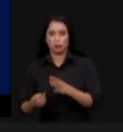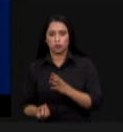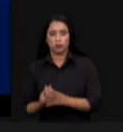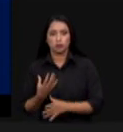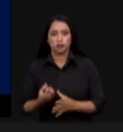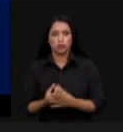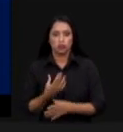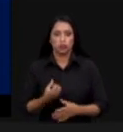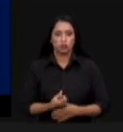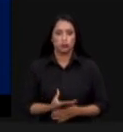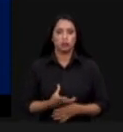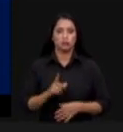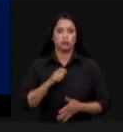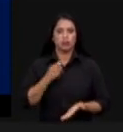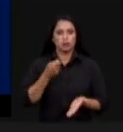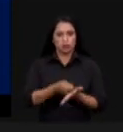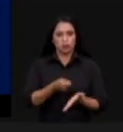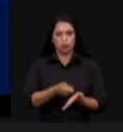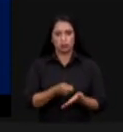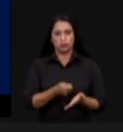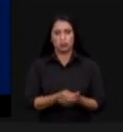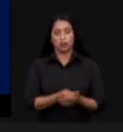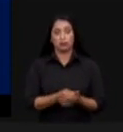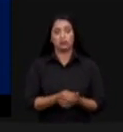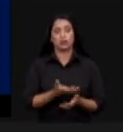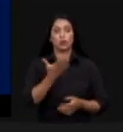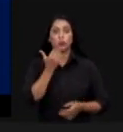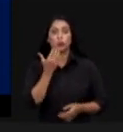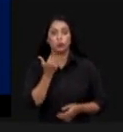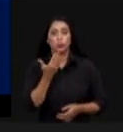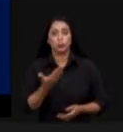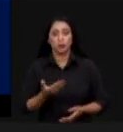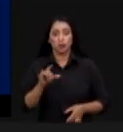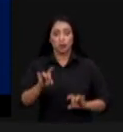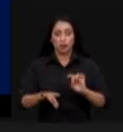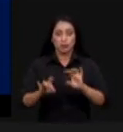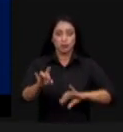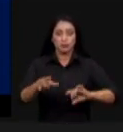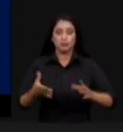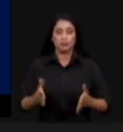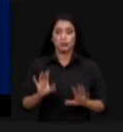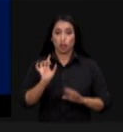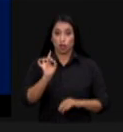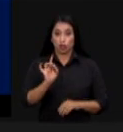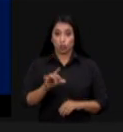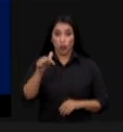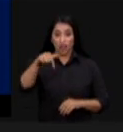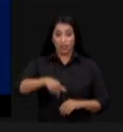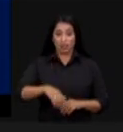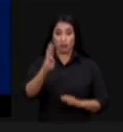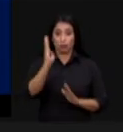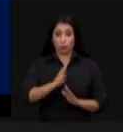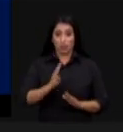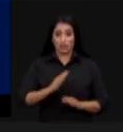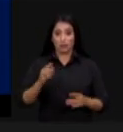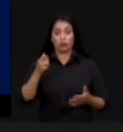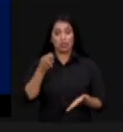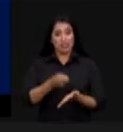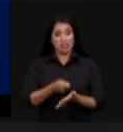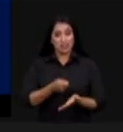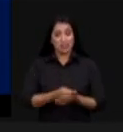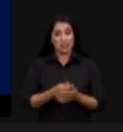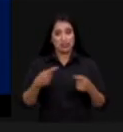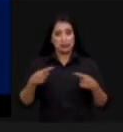a que mais impõe deveres aos produtores de comida. Sumarizando a ideia, só o produtor rural brasileiro tem a exigência legal